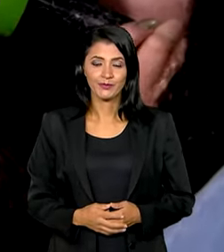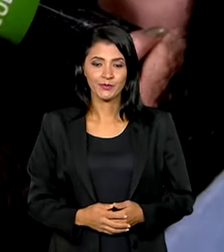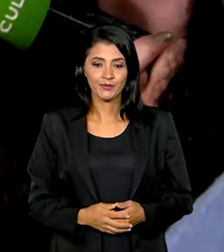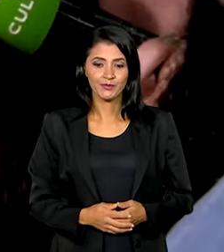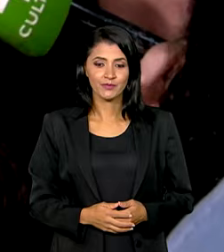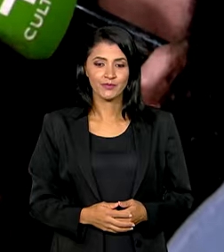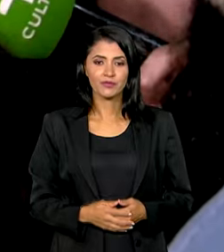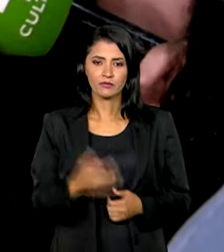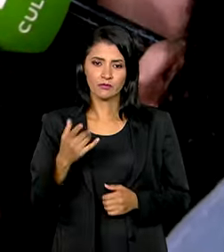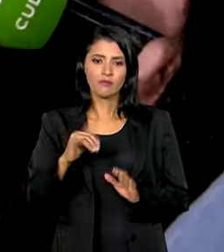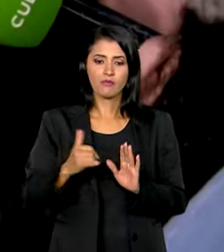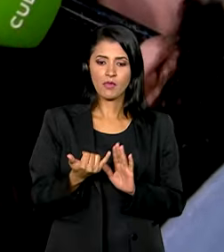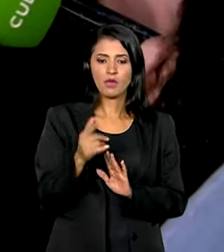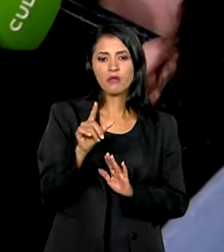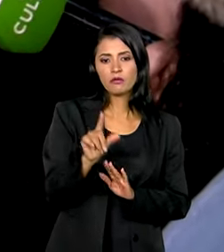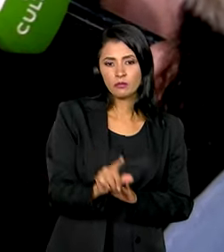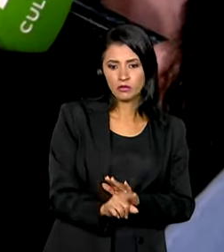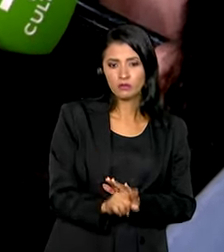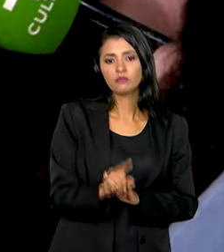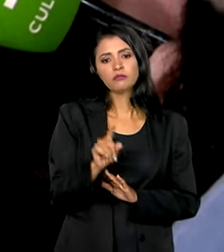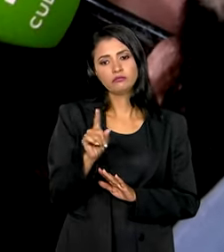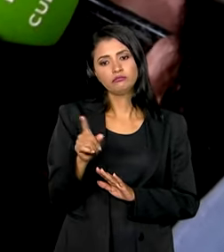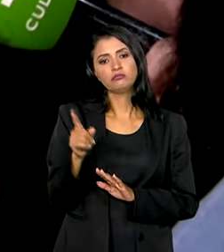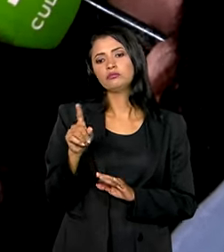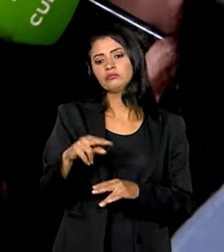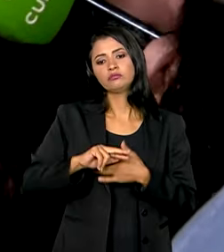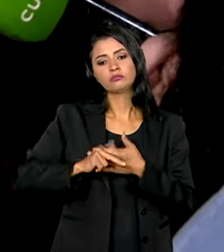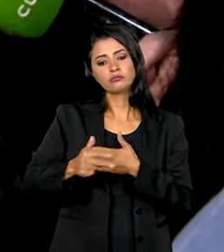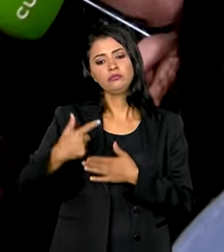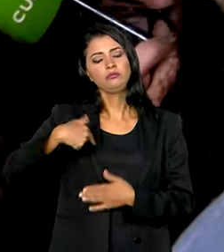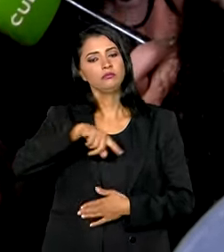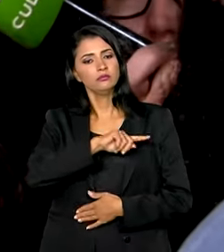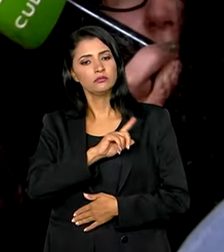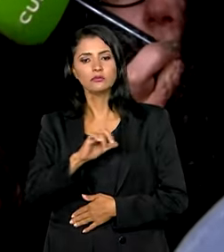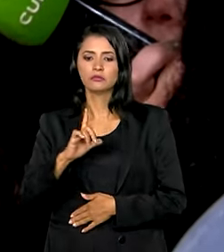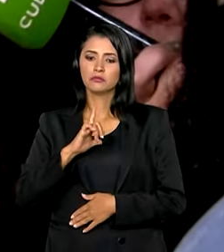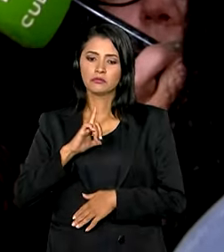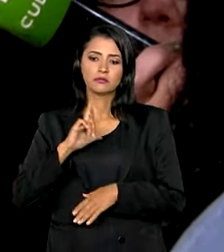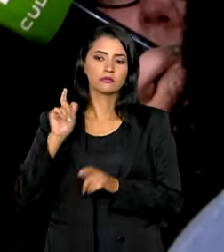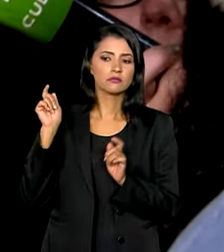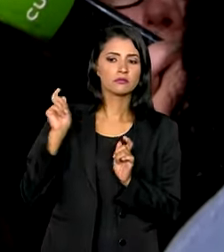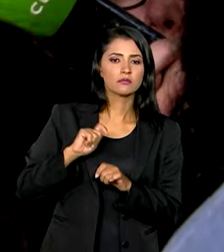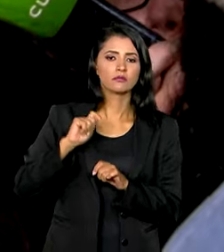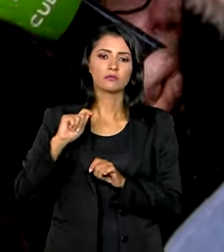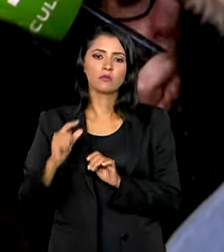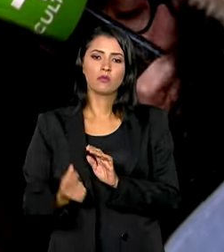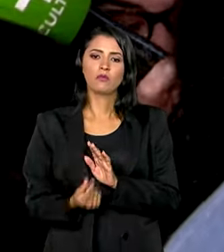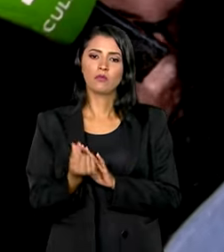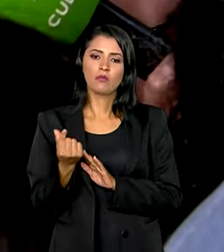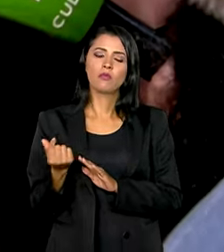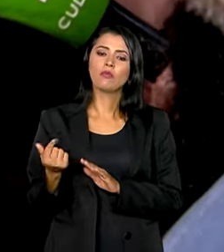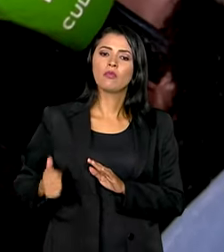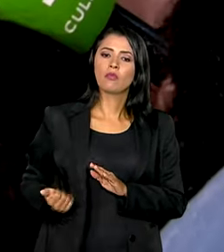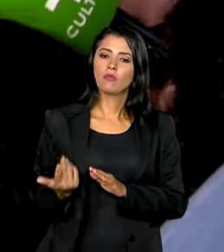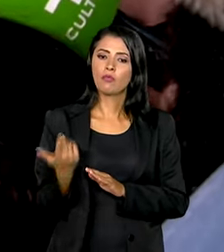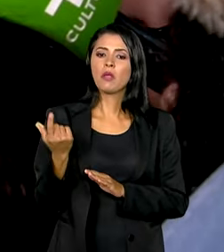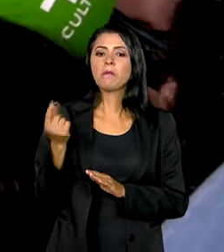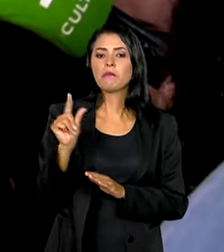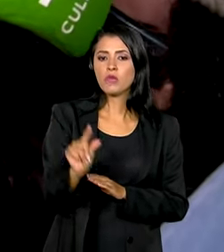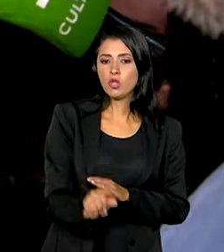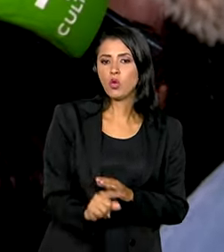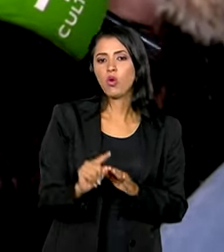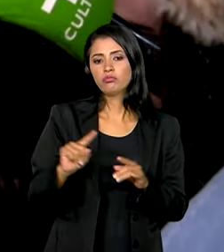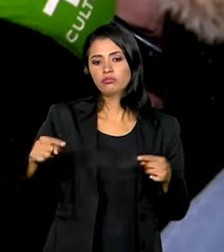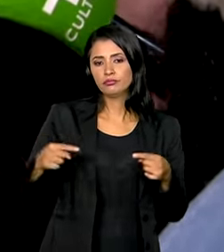Tendo inflação menor, por consequência, nós temos uma previsão de receita menor em decorrência da menor